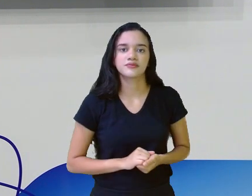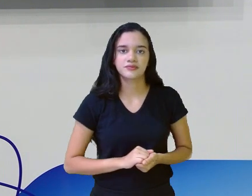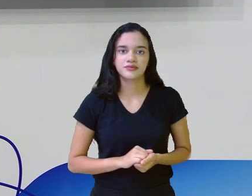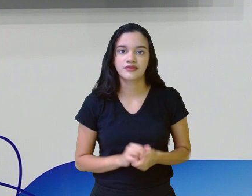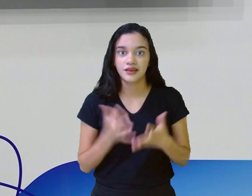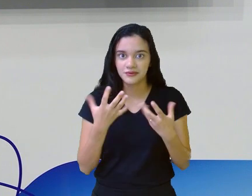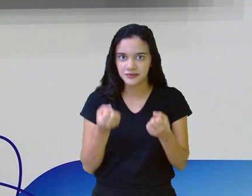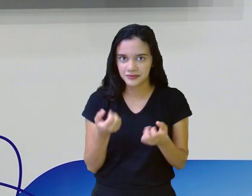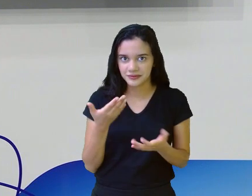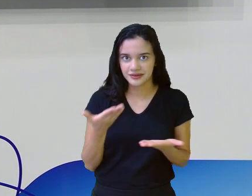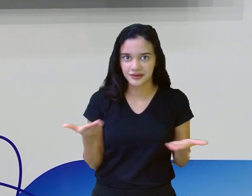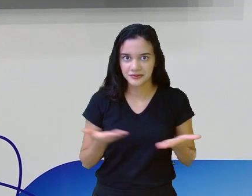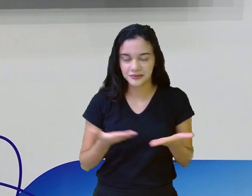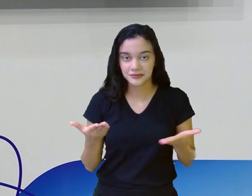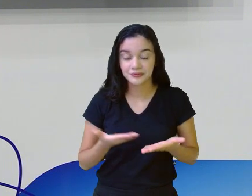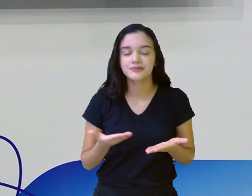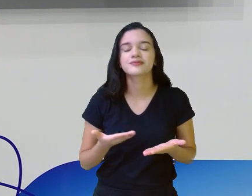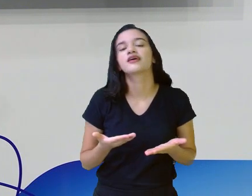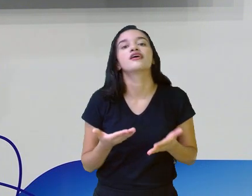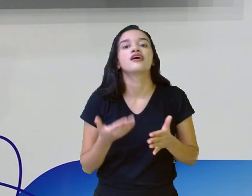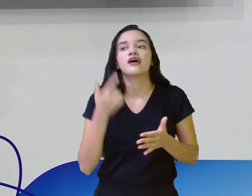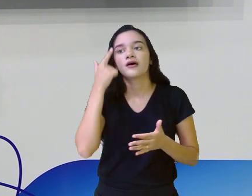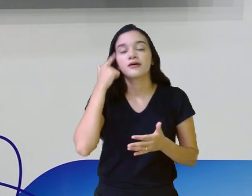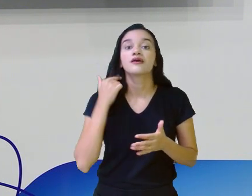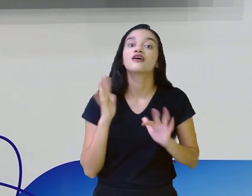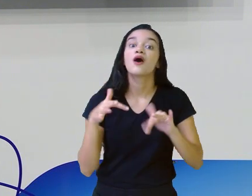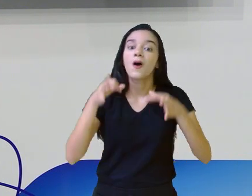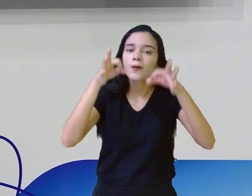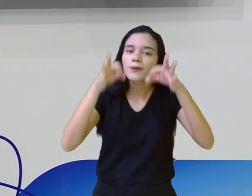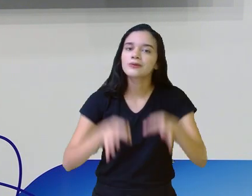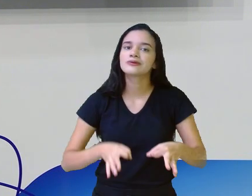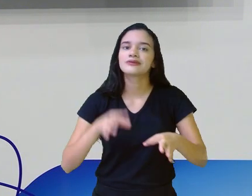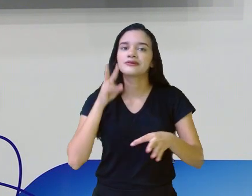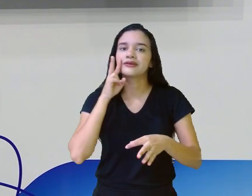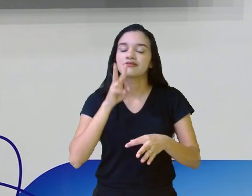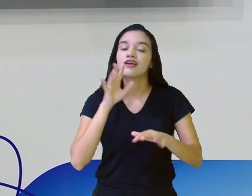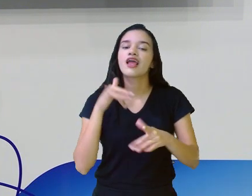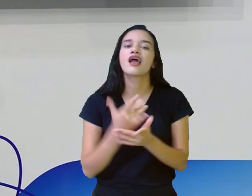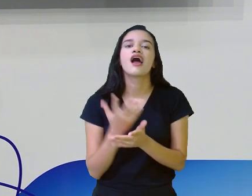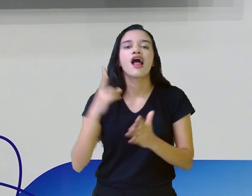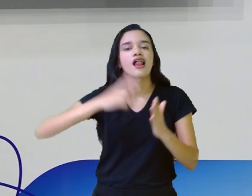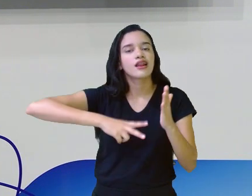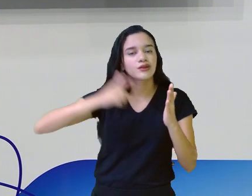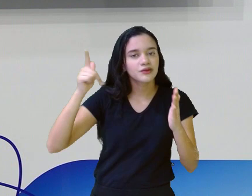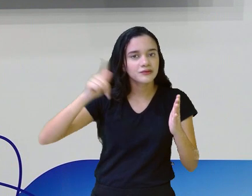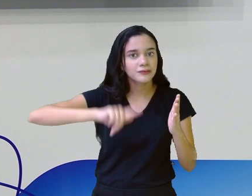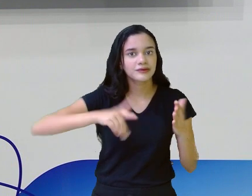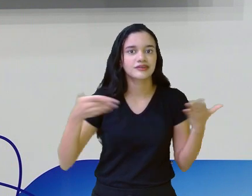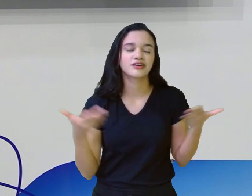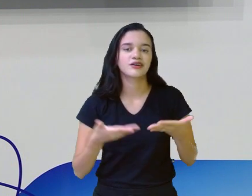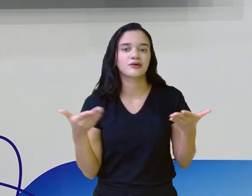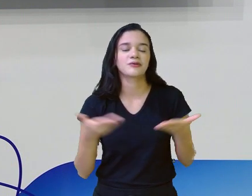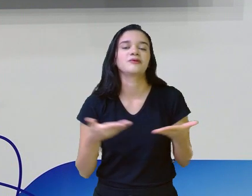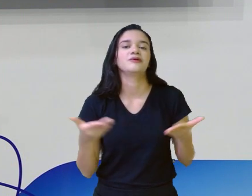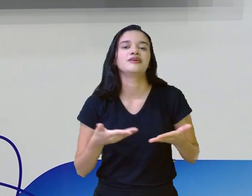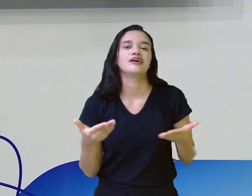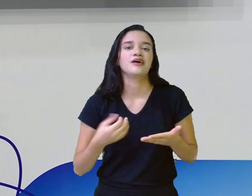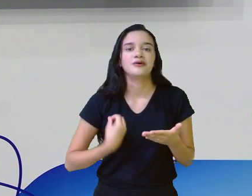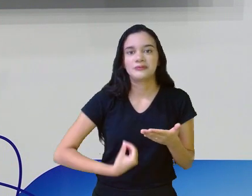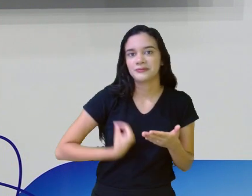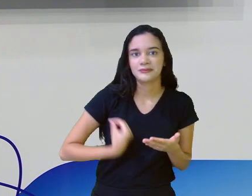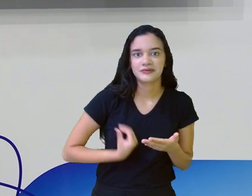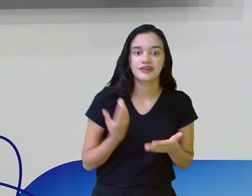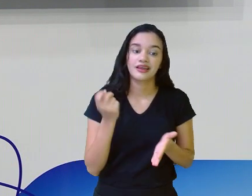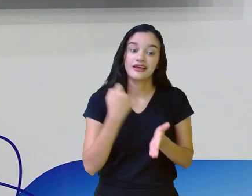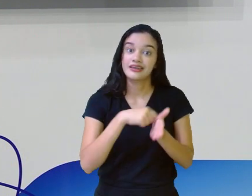Vamos aí. Com certeza, vamos aí ver, reler agora com a presença